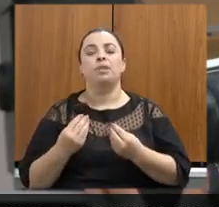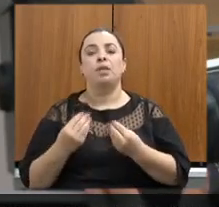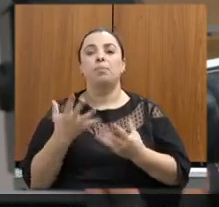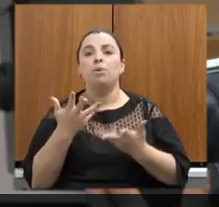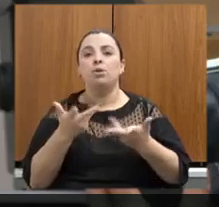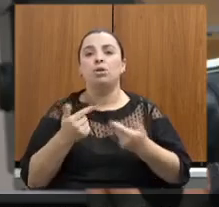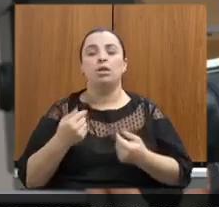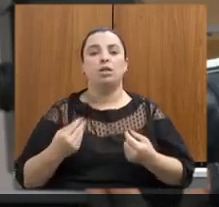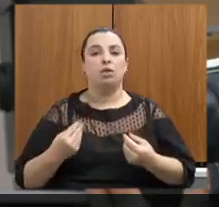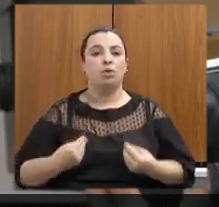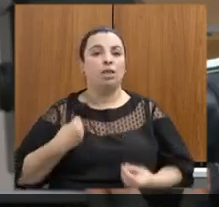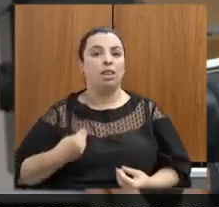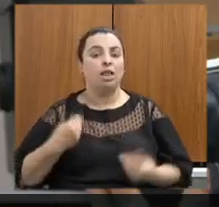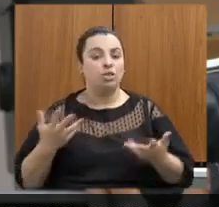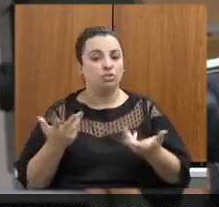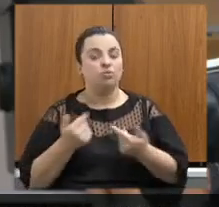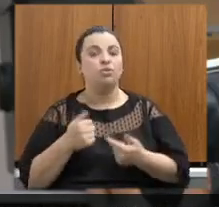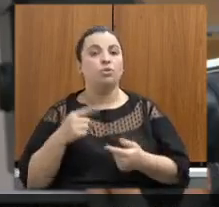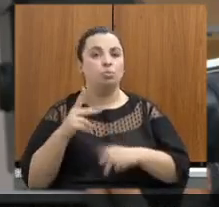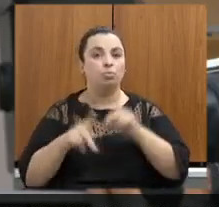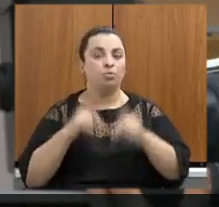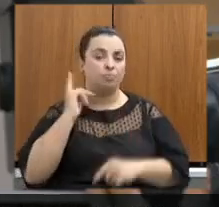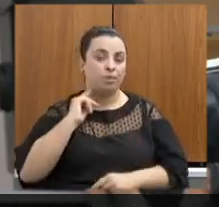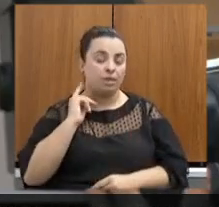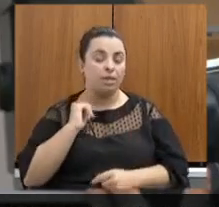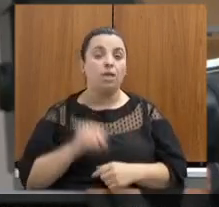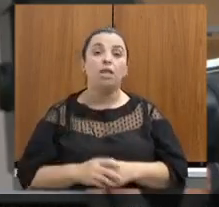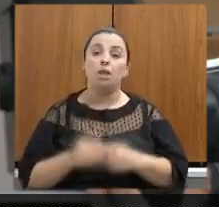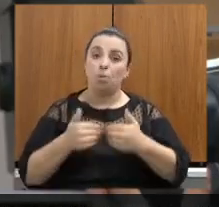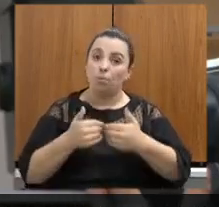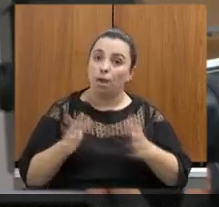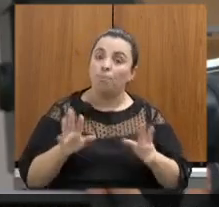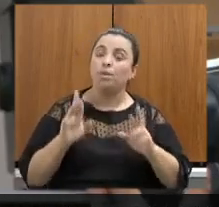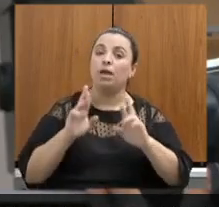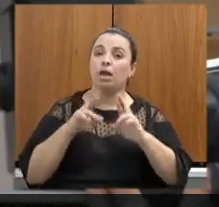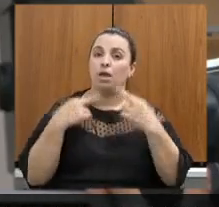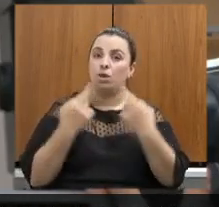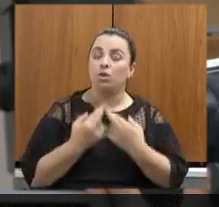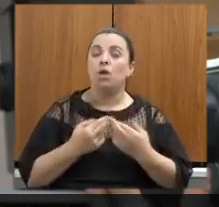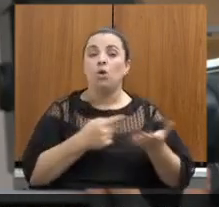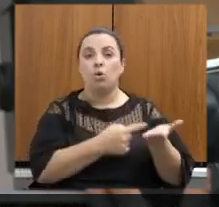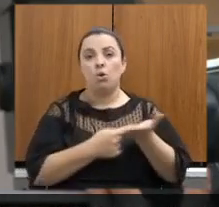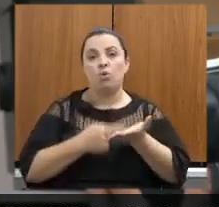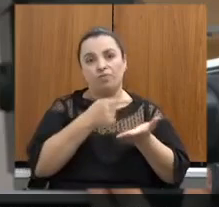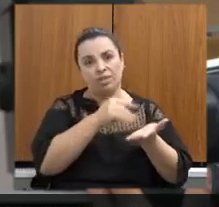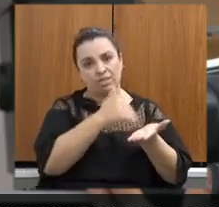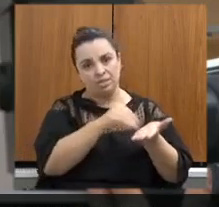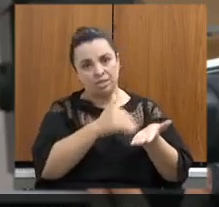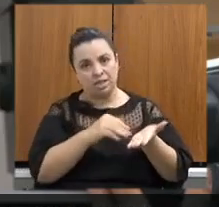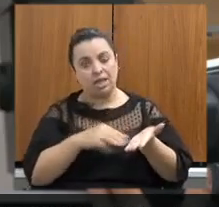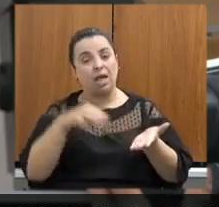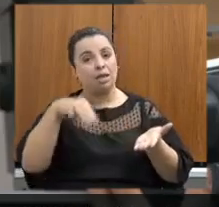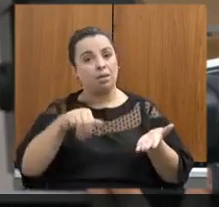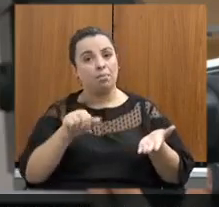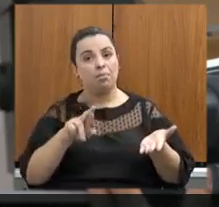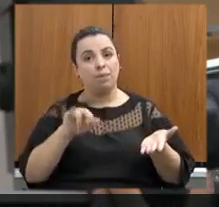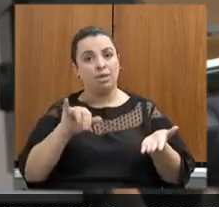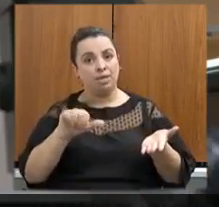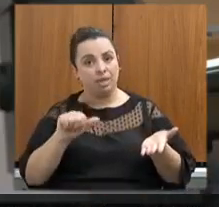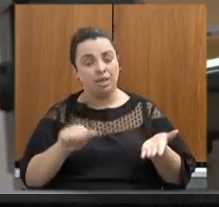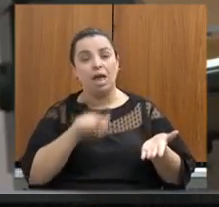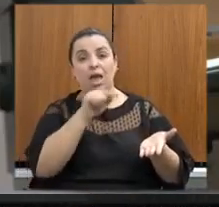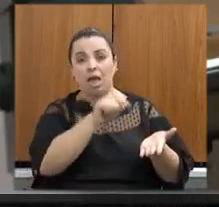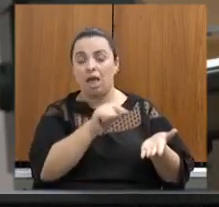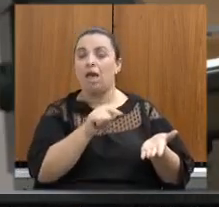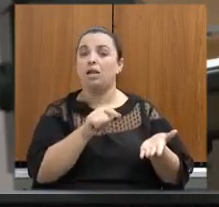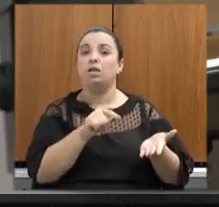Para iniciar esta reunião, convido, então, a Secretaria de Estado de Meio Ambiente e Desenvolvimento Sustentável, senhora Marília Carvalho de Melo, a